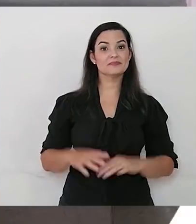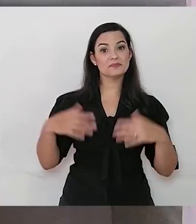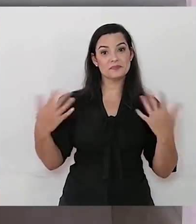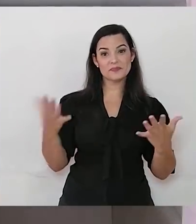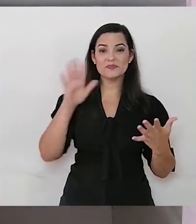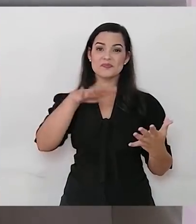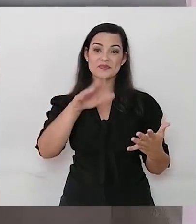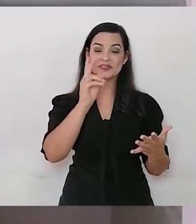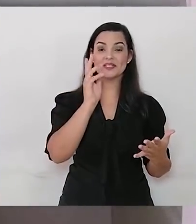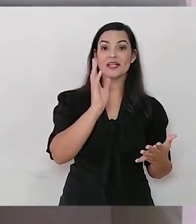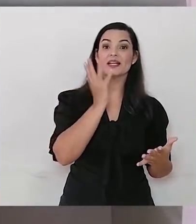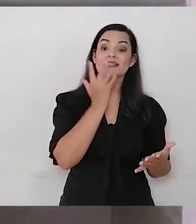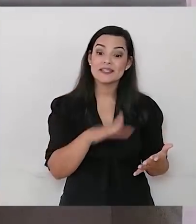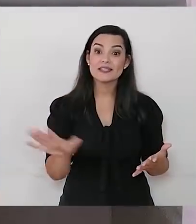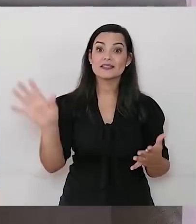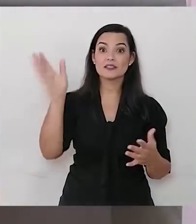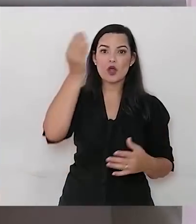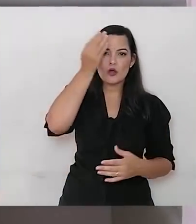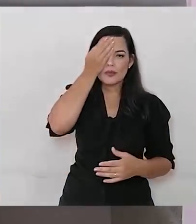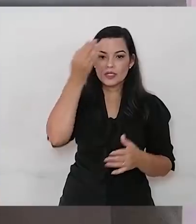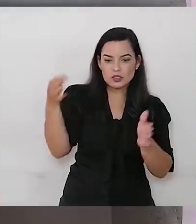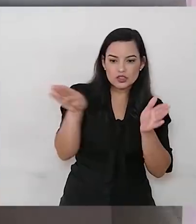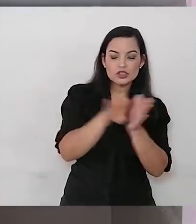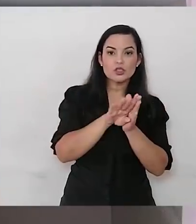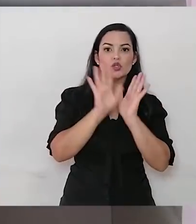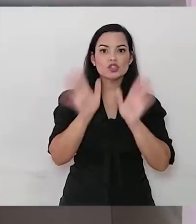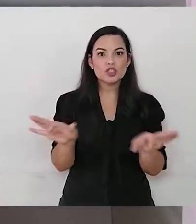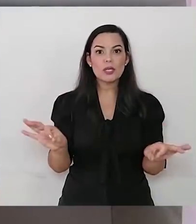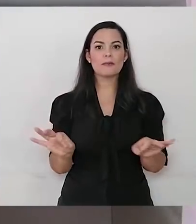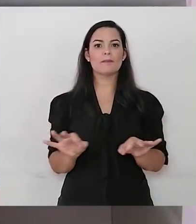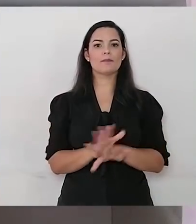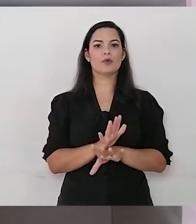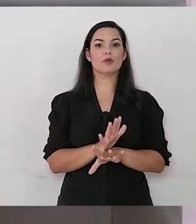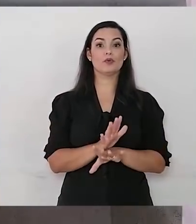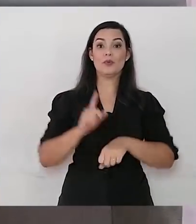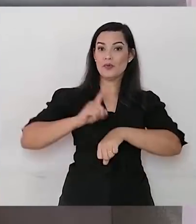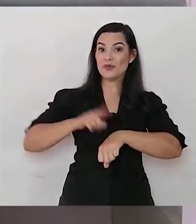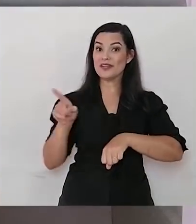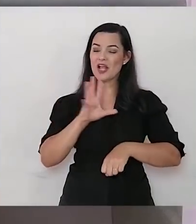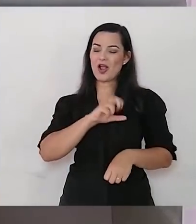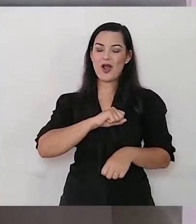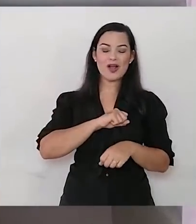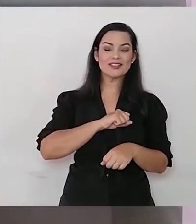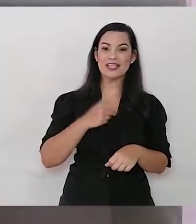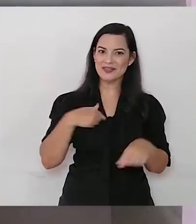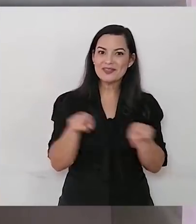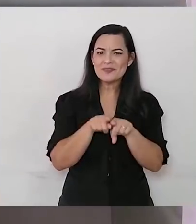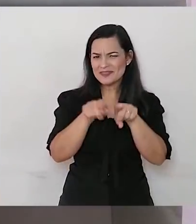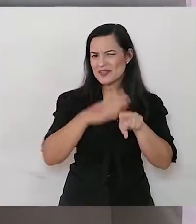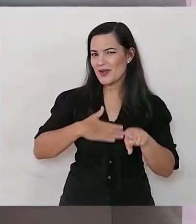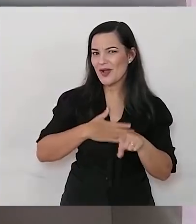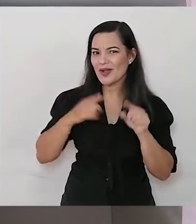Bom, crianças, o pirata já veio. Já se ajeitou, porque chegou aquele momento que ele gosta muito e eu também. Será que você